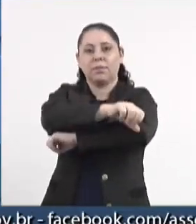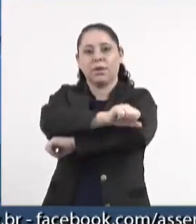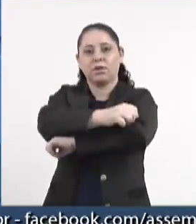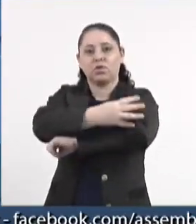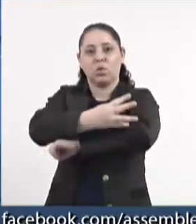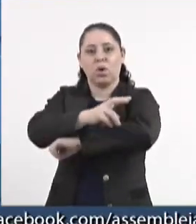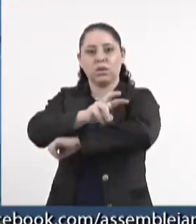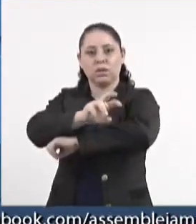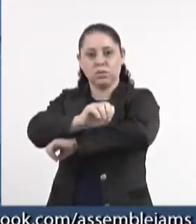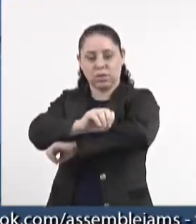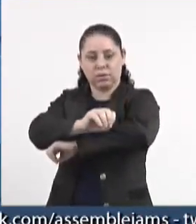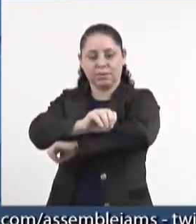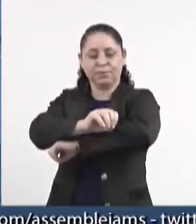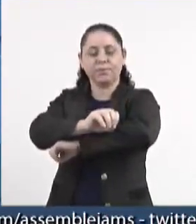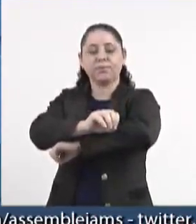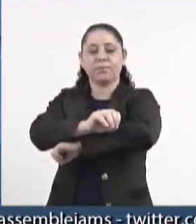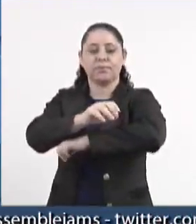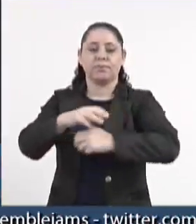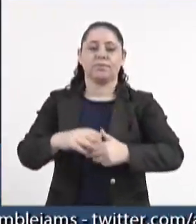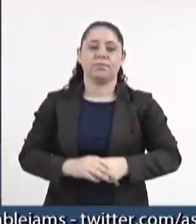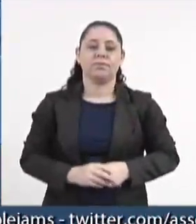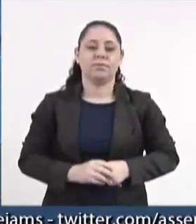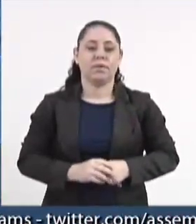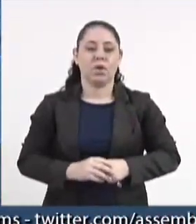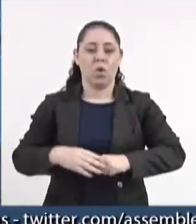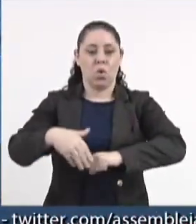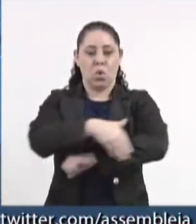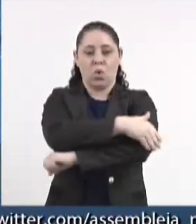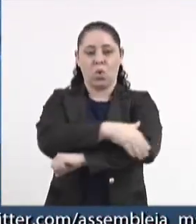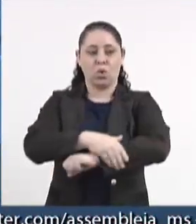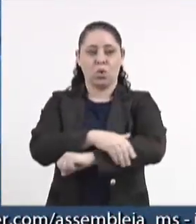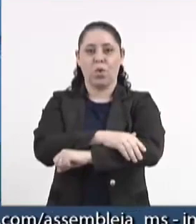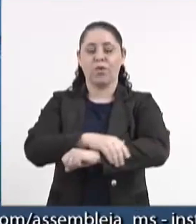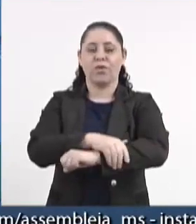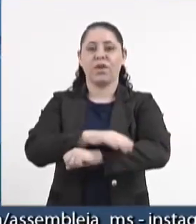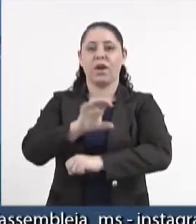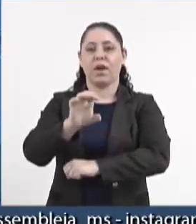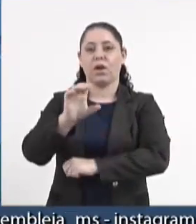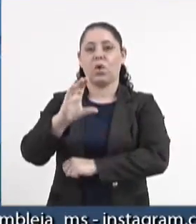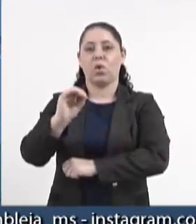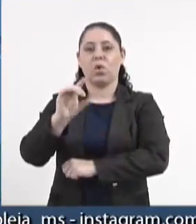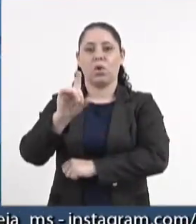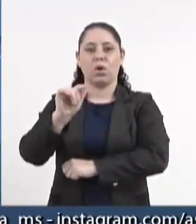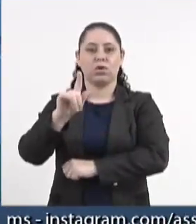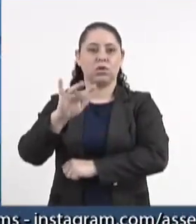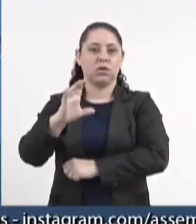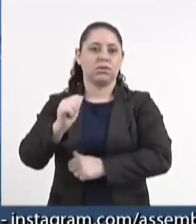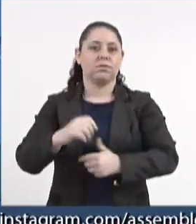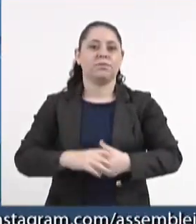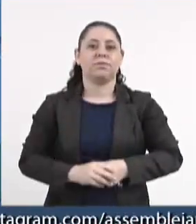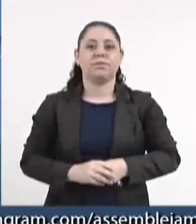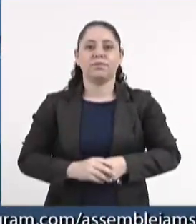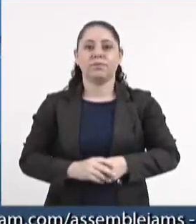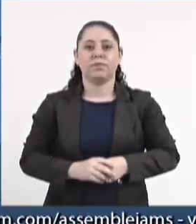-450, rodovia ecológica, bem como